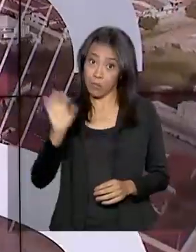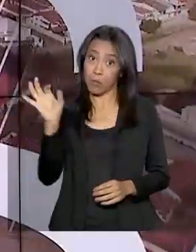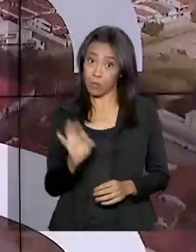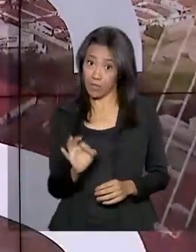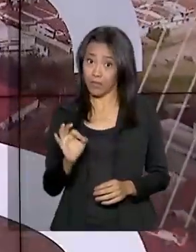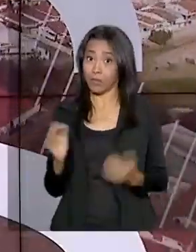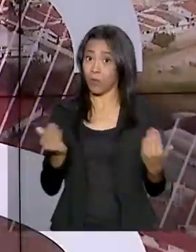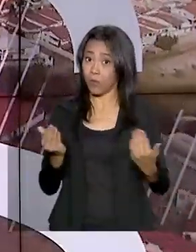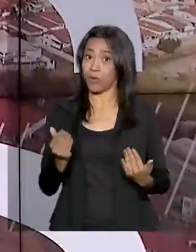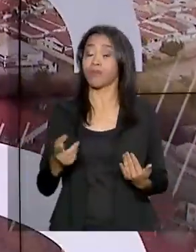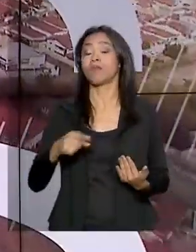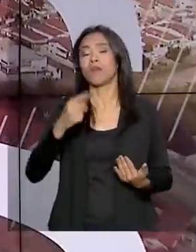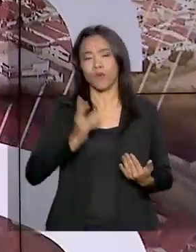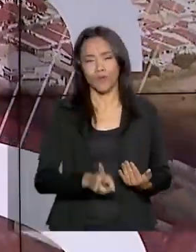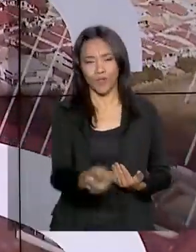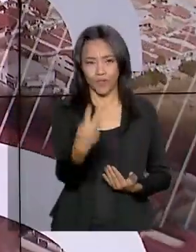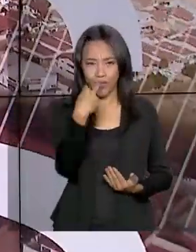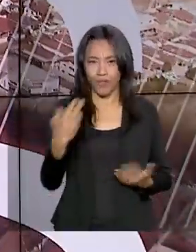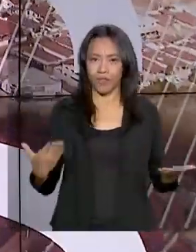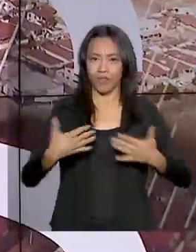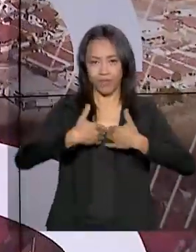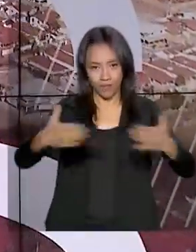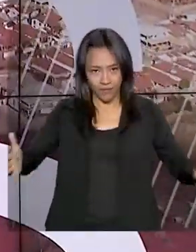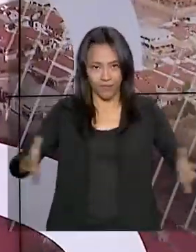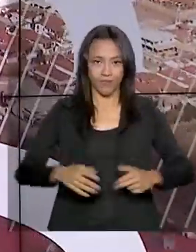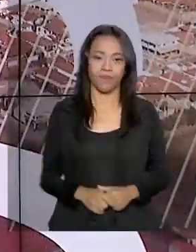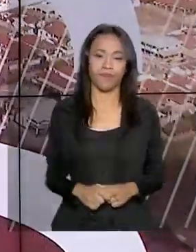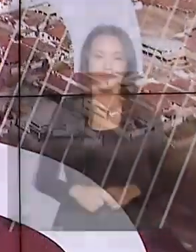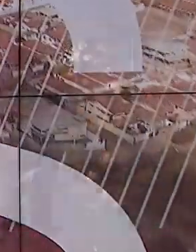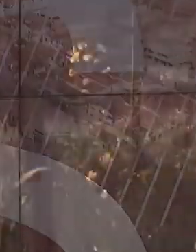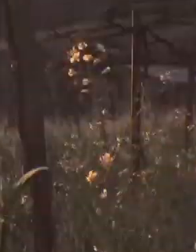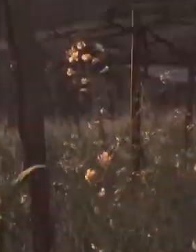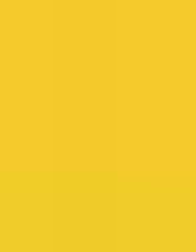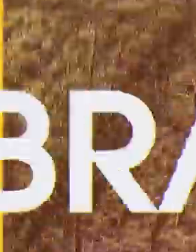anterior. Fique com a gente, o Brasil em Dia já está no ar.